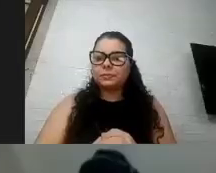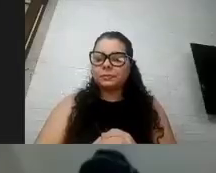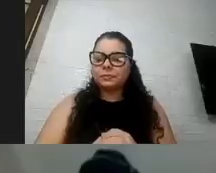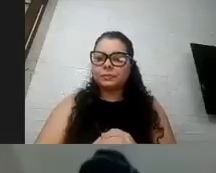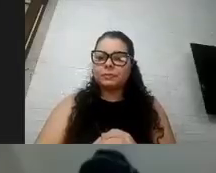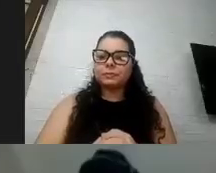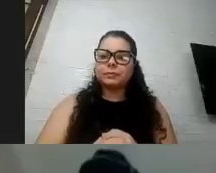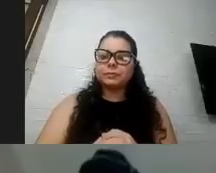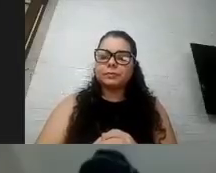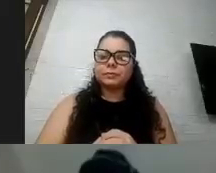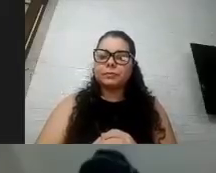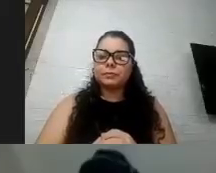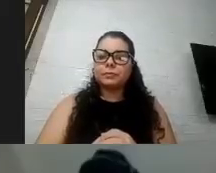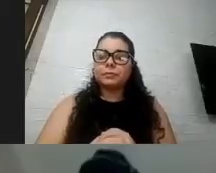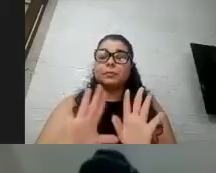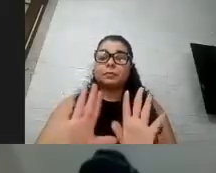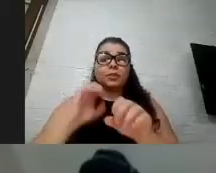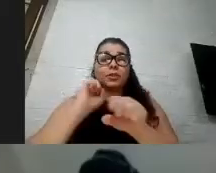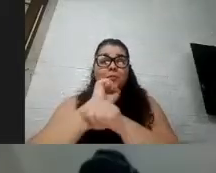Espera aí que eu perdi.